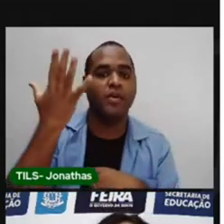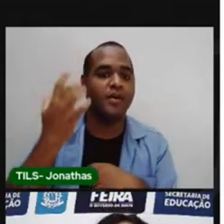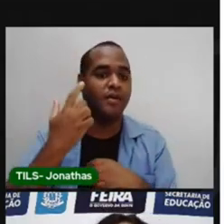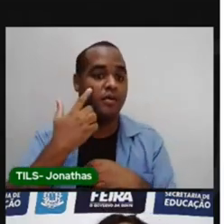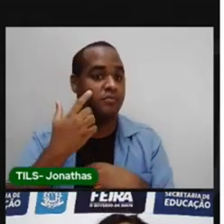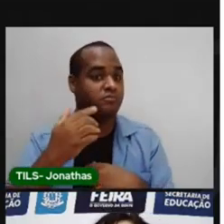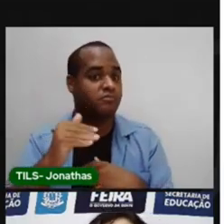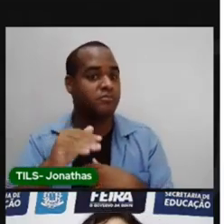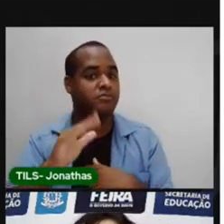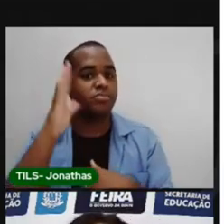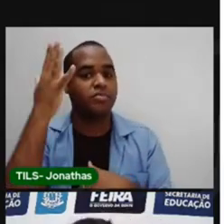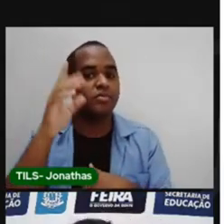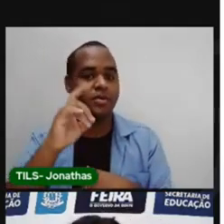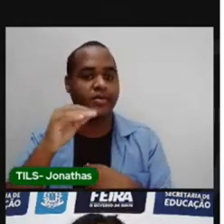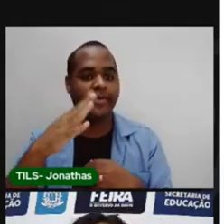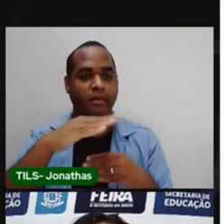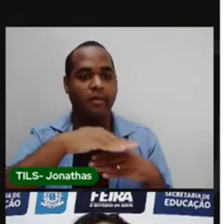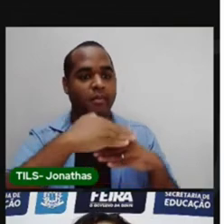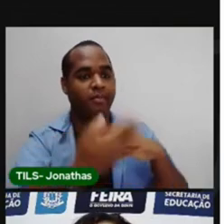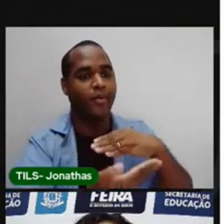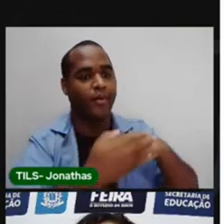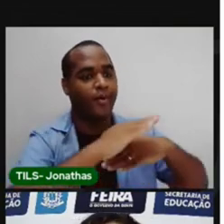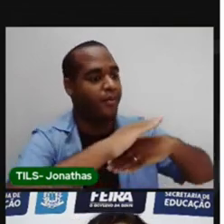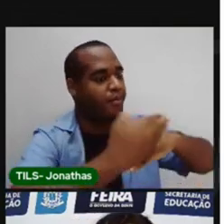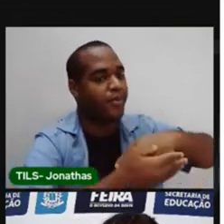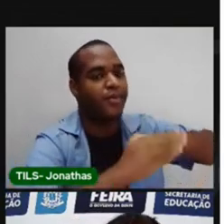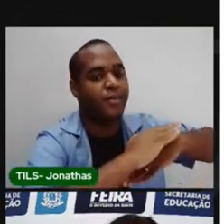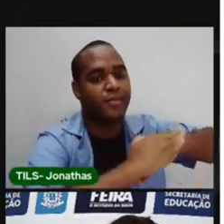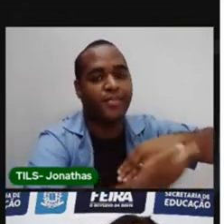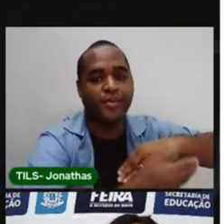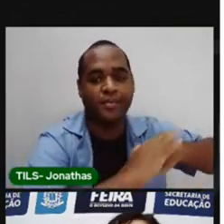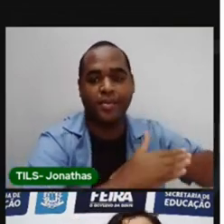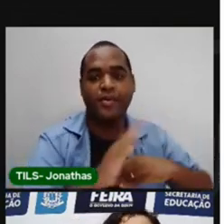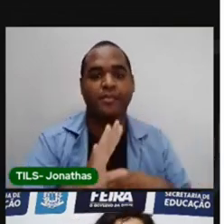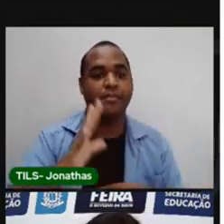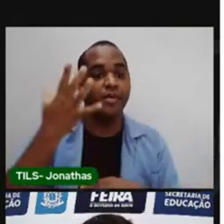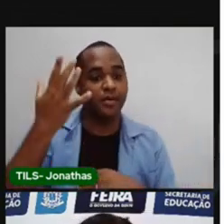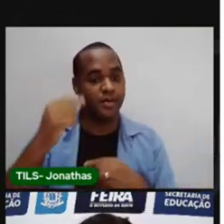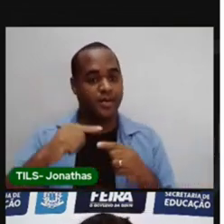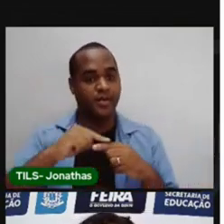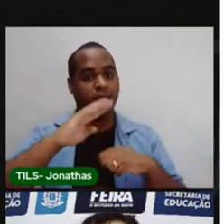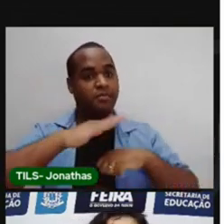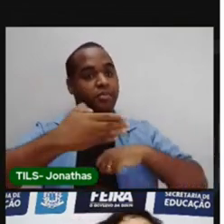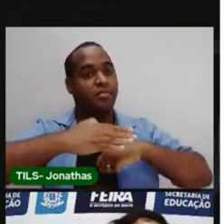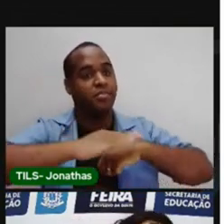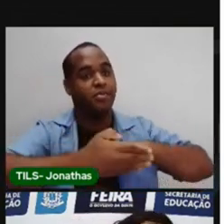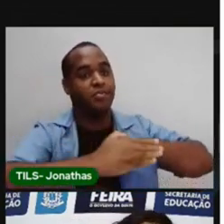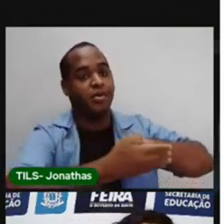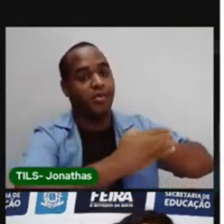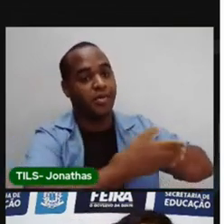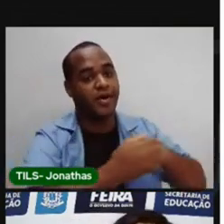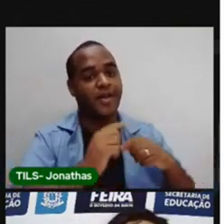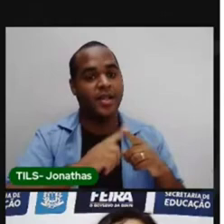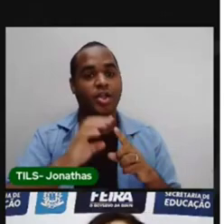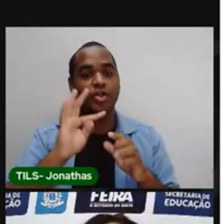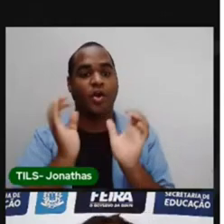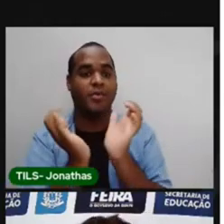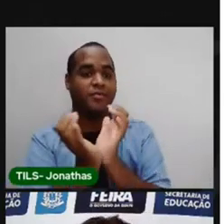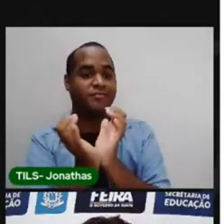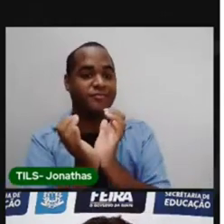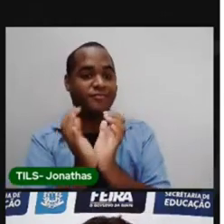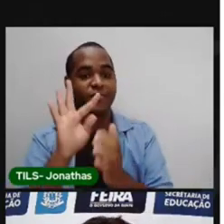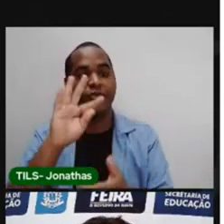alguns vagões tombaram naquela região. E como os vagões tombaram, ficou com o nome tomba.